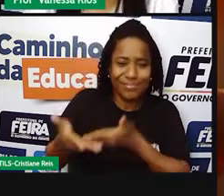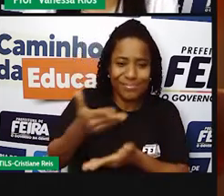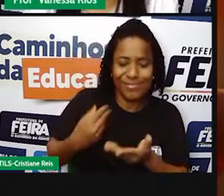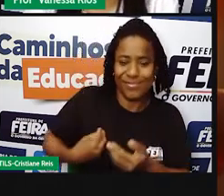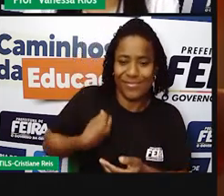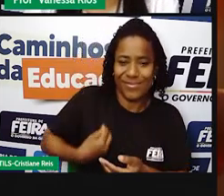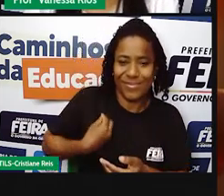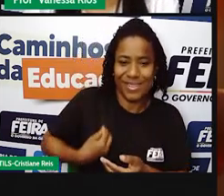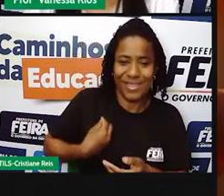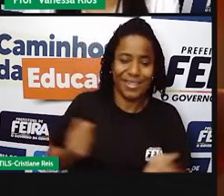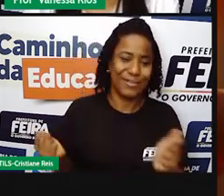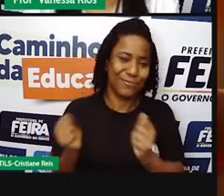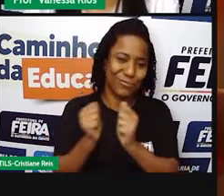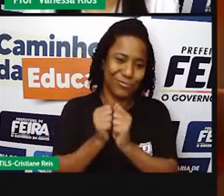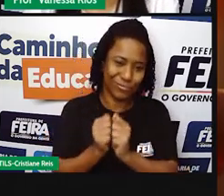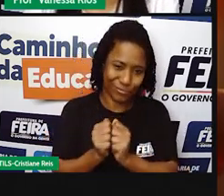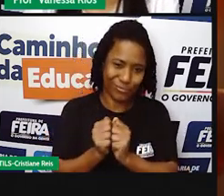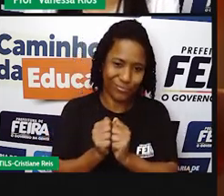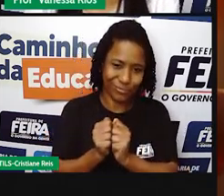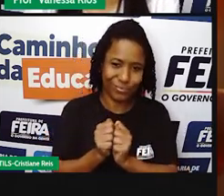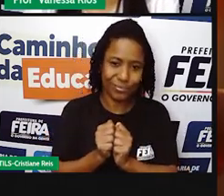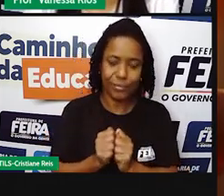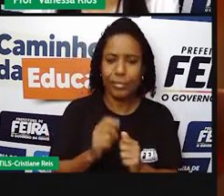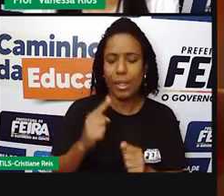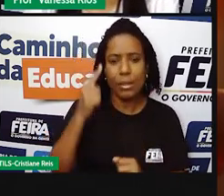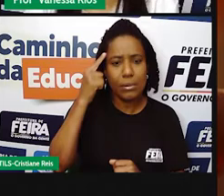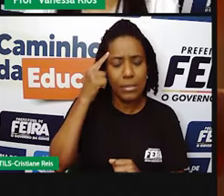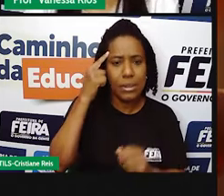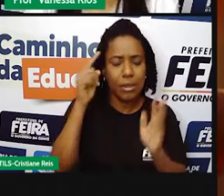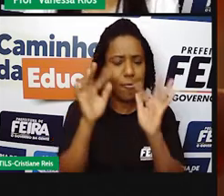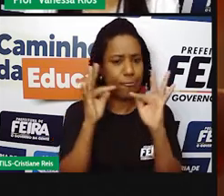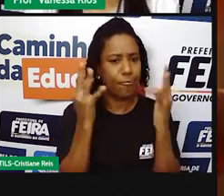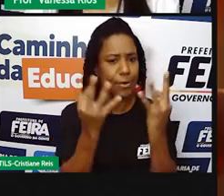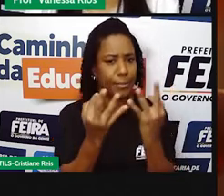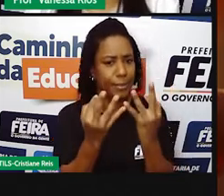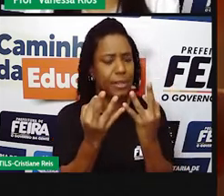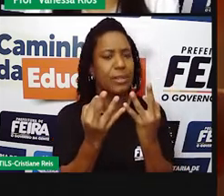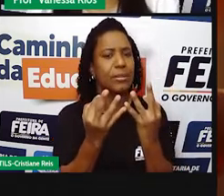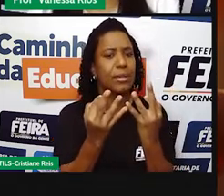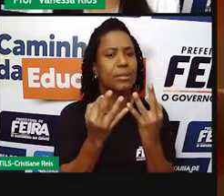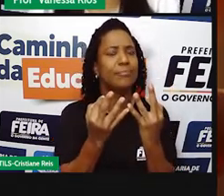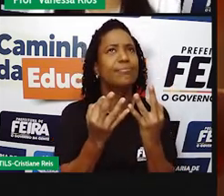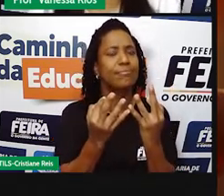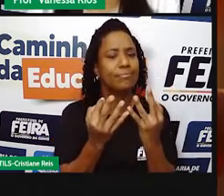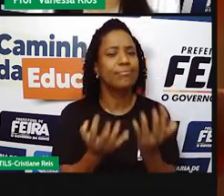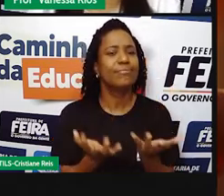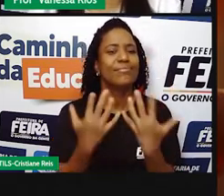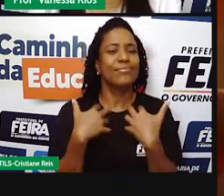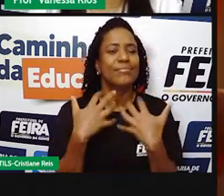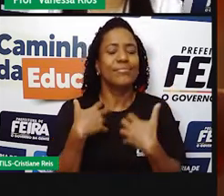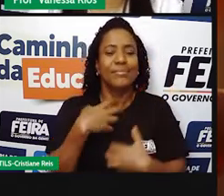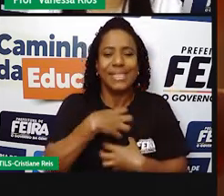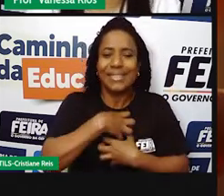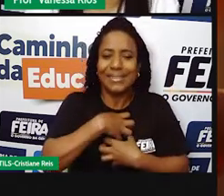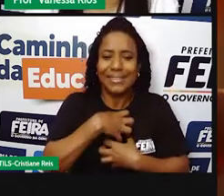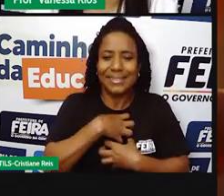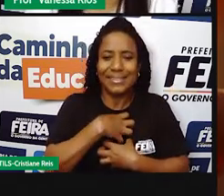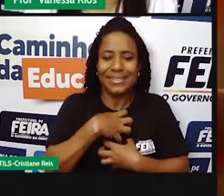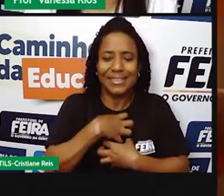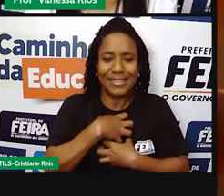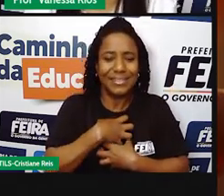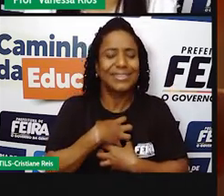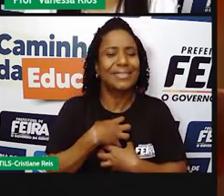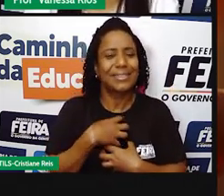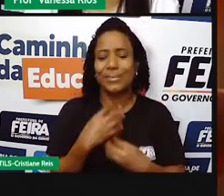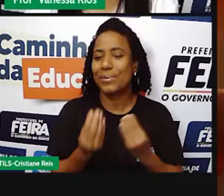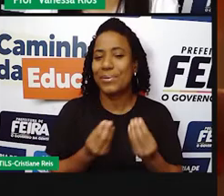pensa em família, o principal conceito, principalmente num conceito emocional, num conceito aí relacionado ao sentimento, a gente